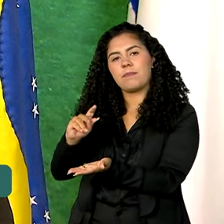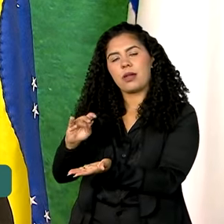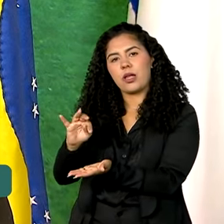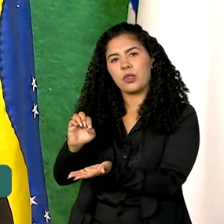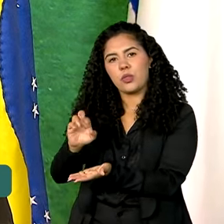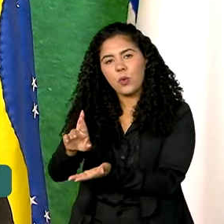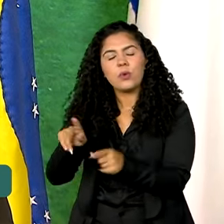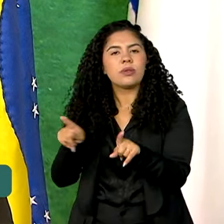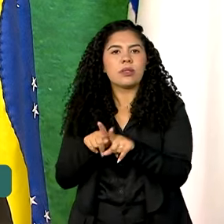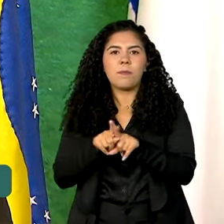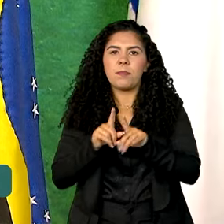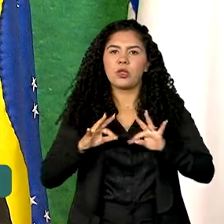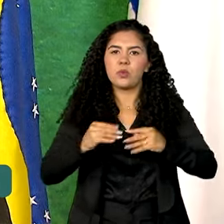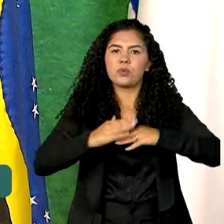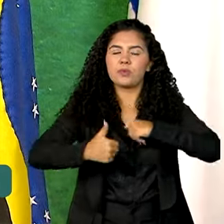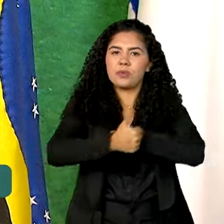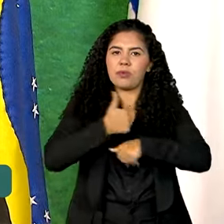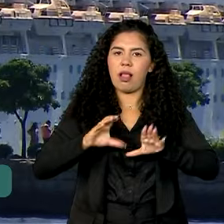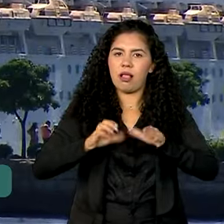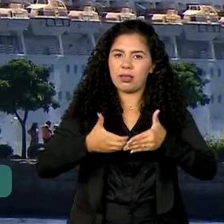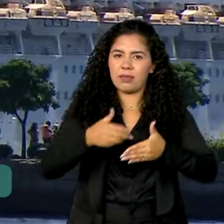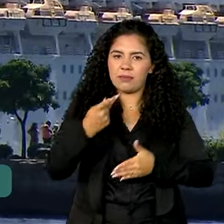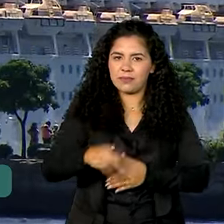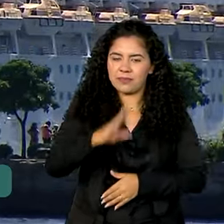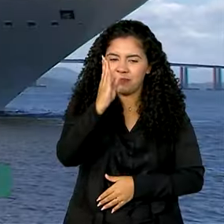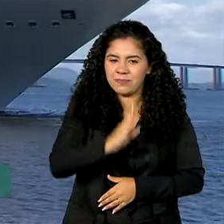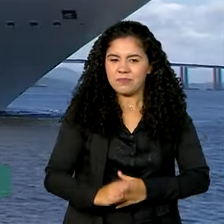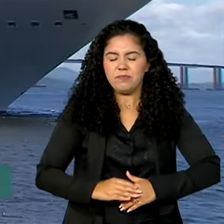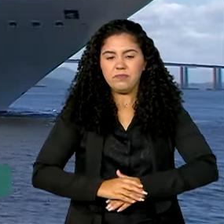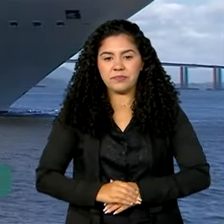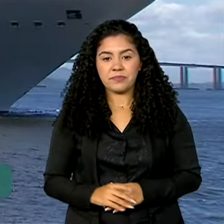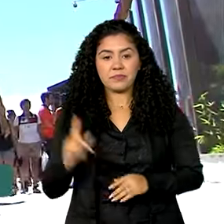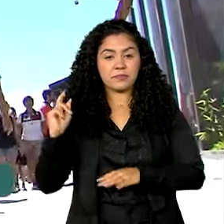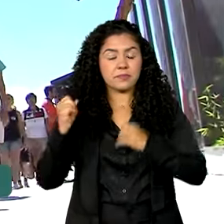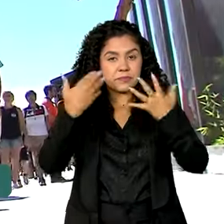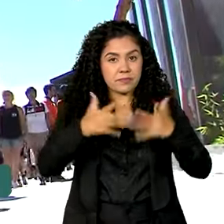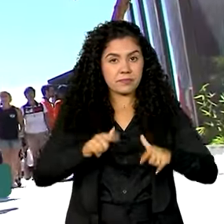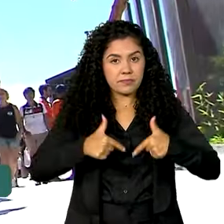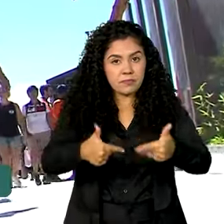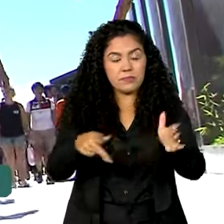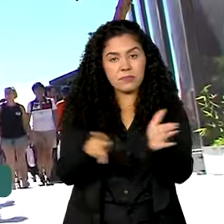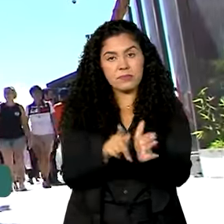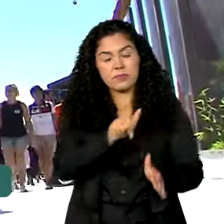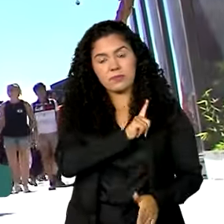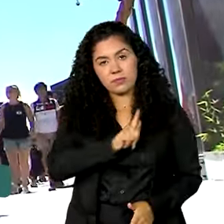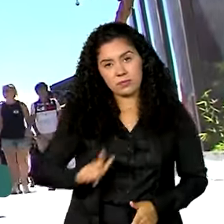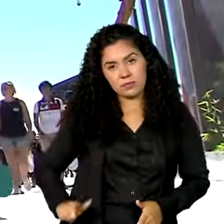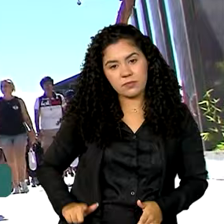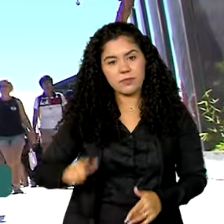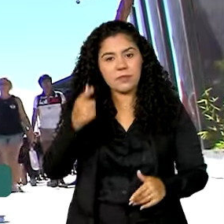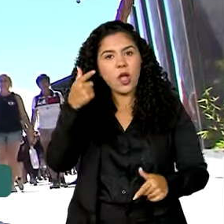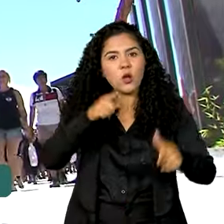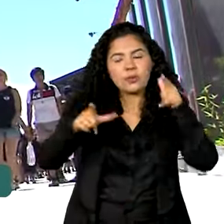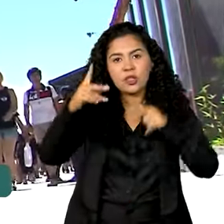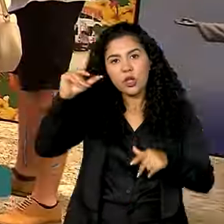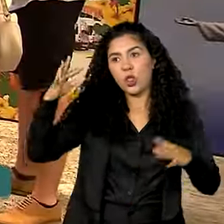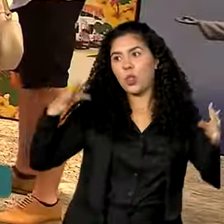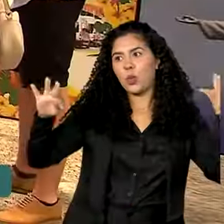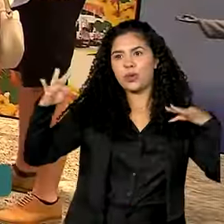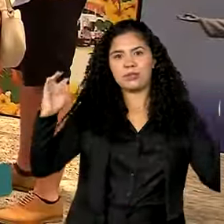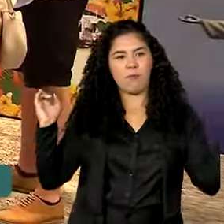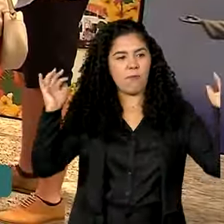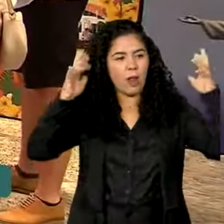governo que tem colocado o Brasil no outro patamar turístico mundial. Entre as ações do governo para atrair mais turistas, está o